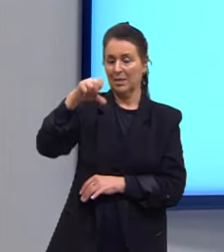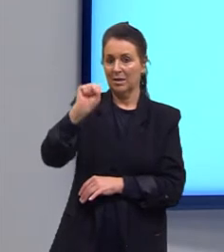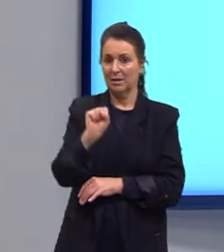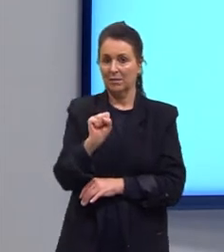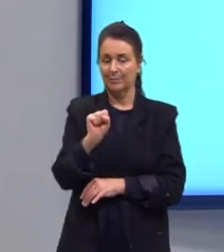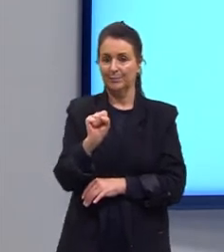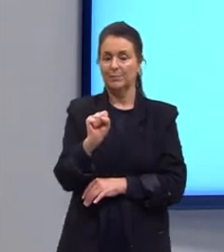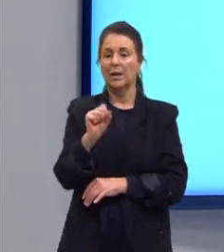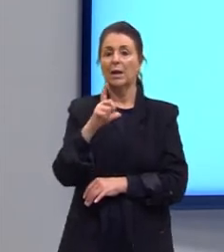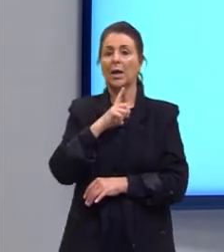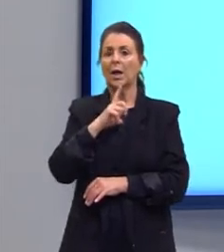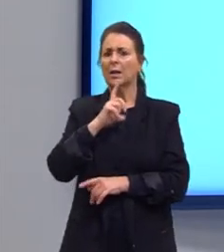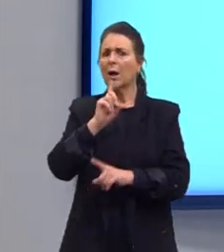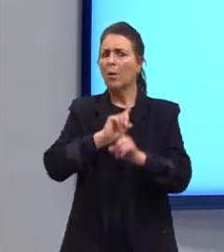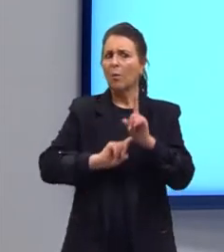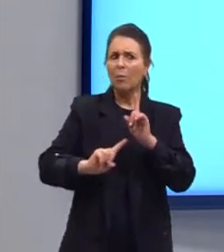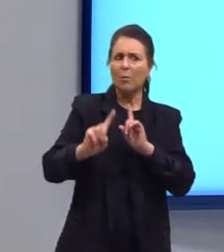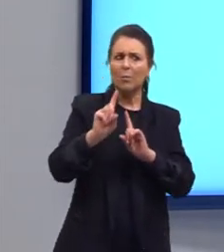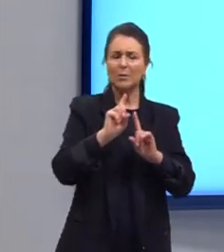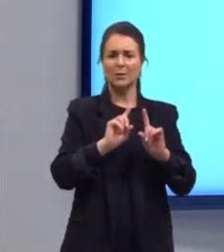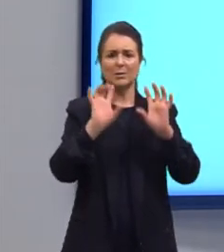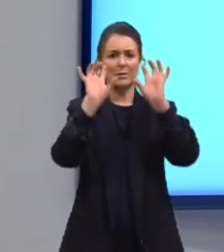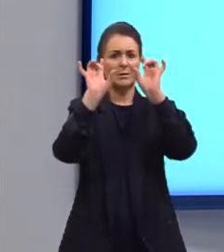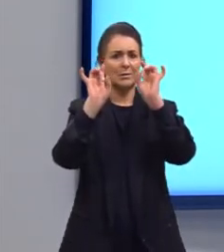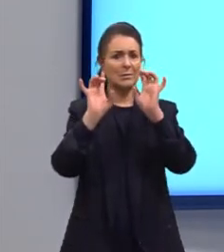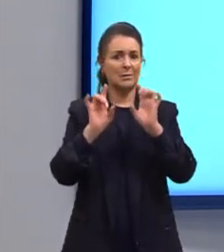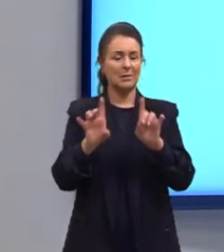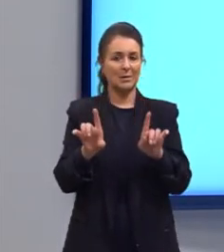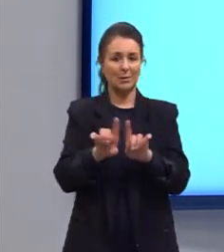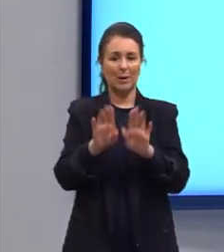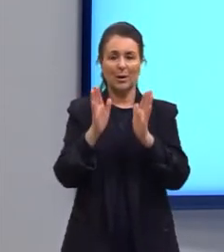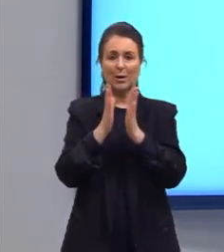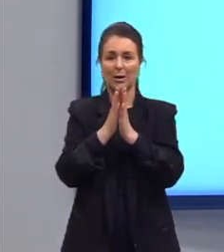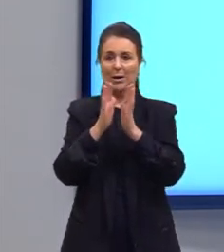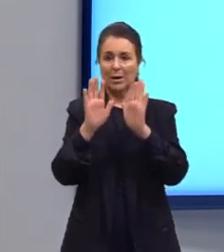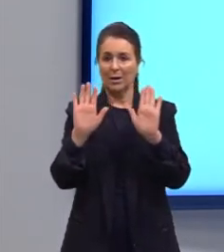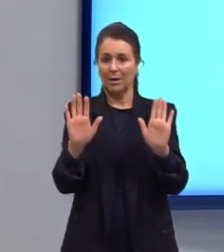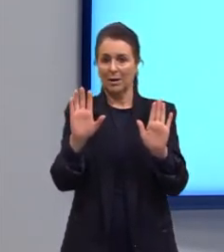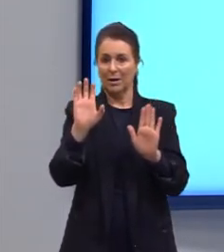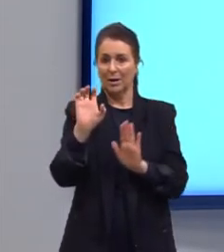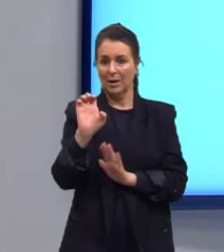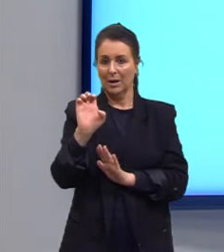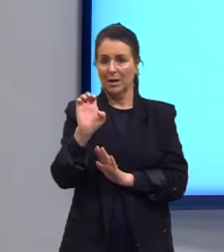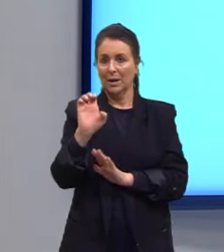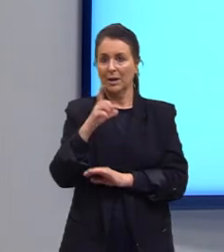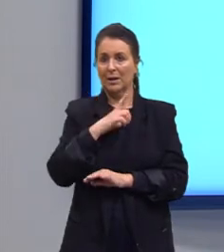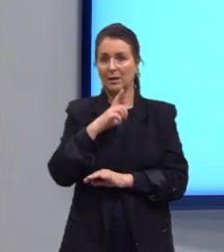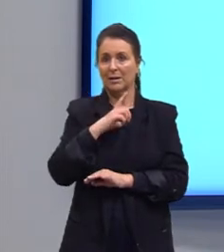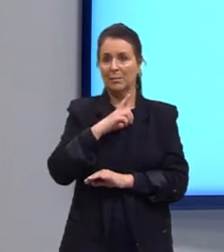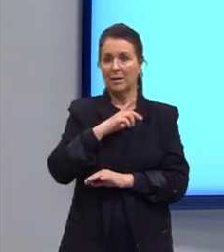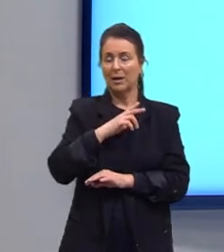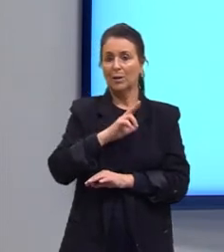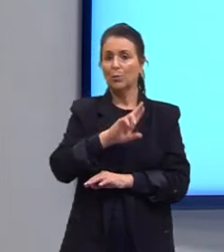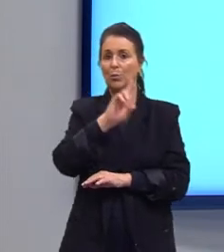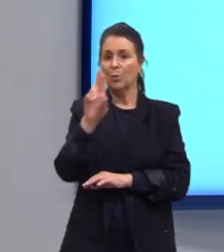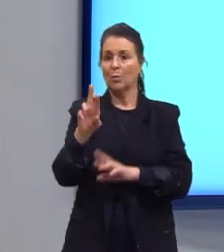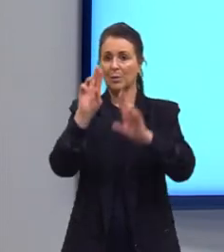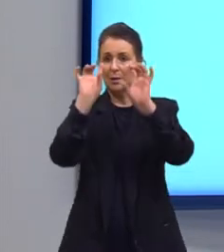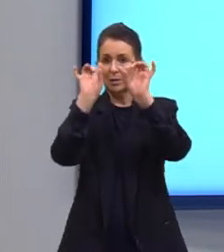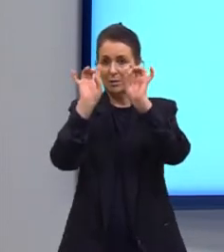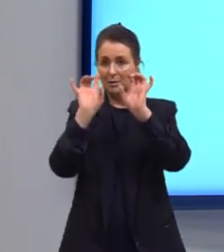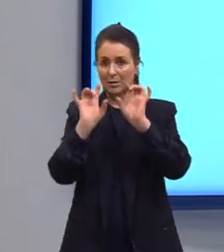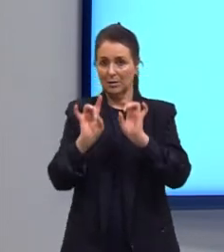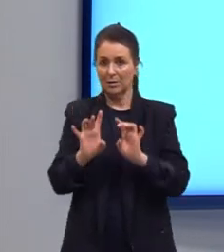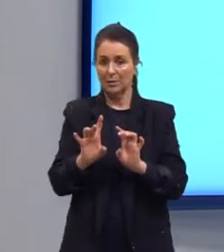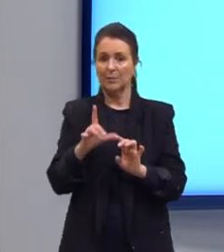particulares para ocorrer, mas a isomeria também é chamada de esteroisomeria. Ela só é percebida e analisada